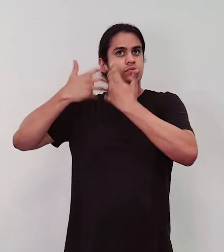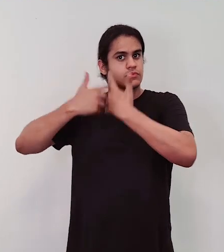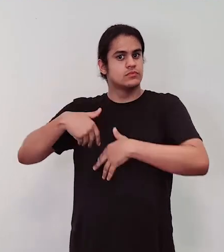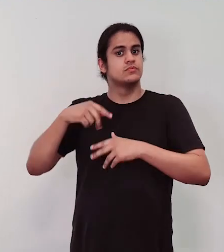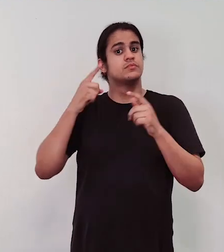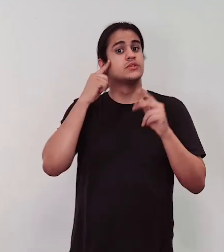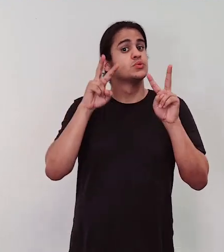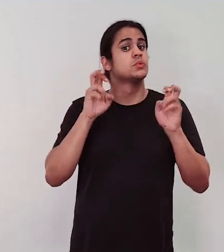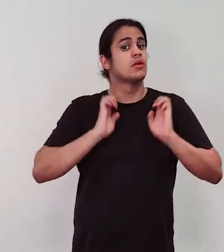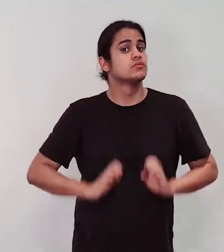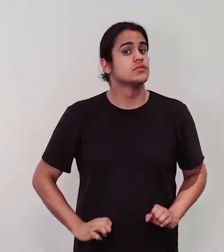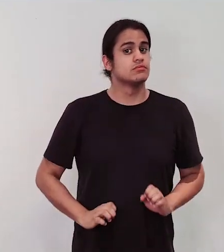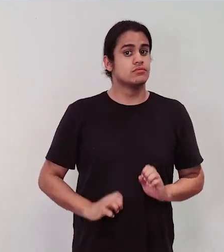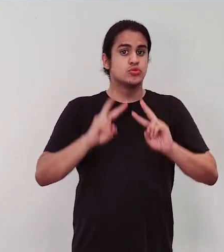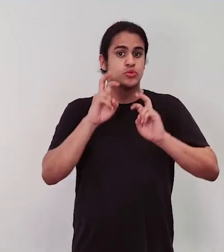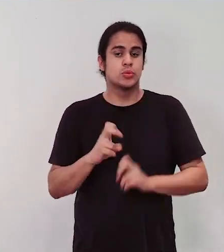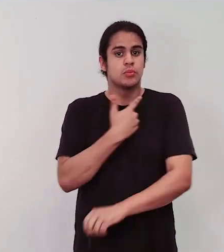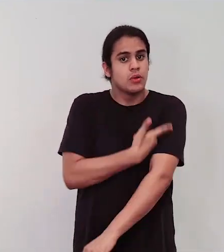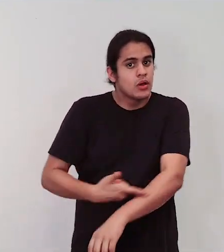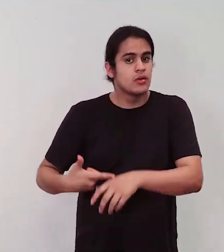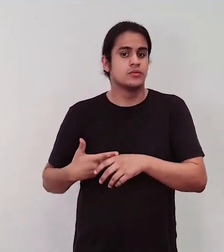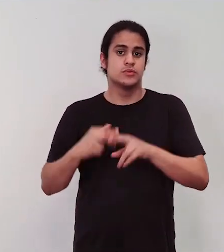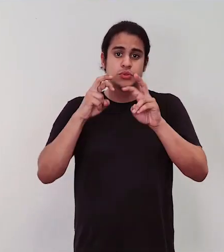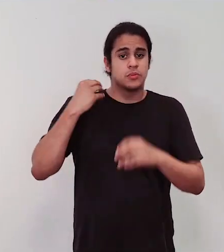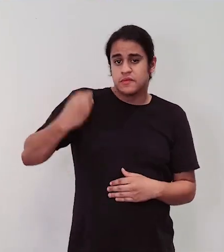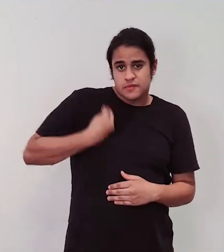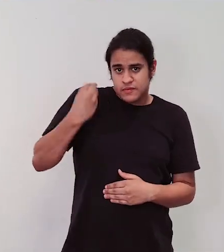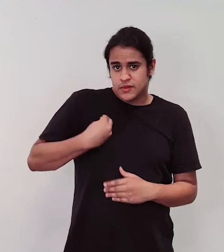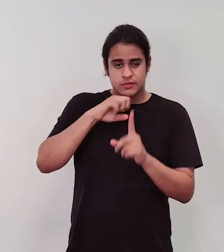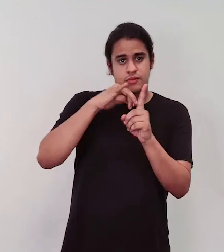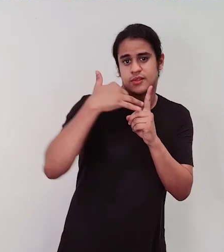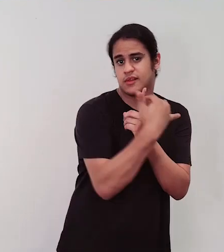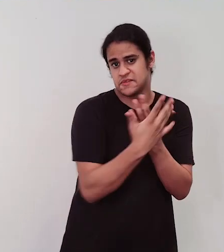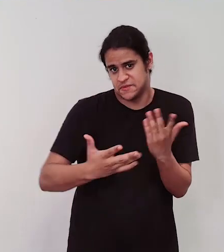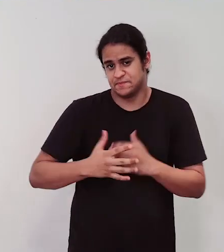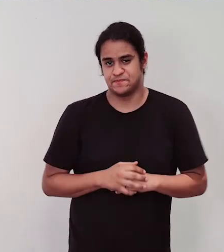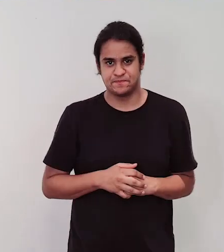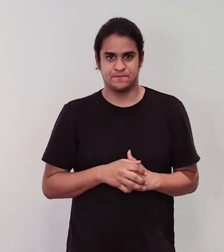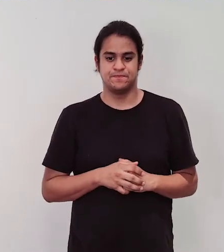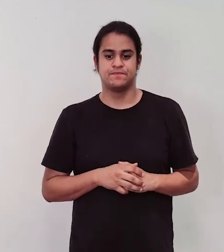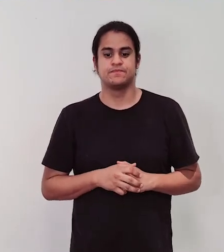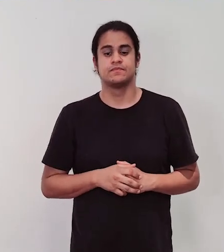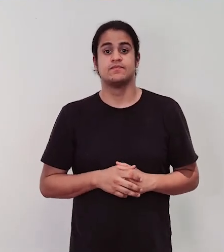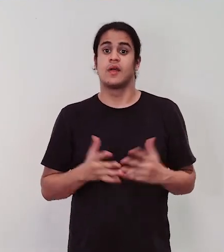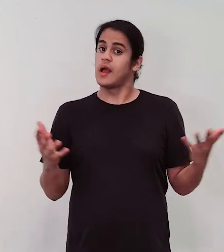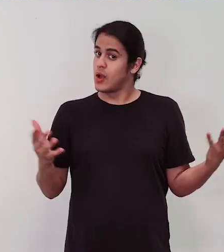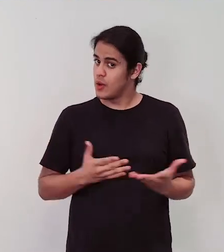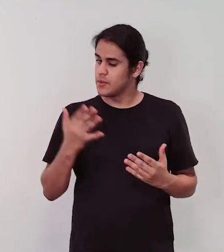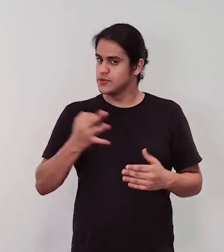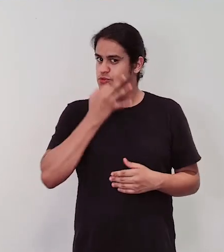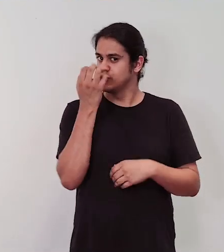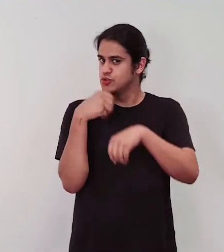éticas, enfim, sobre nossa vida em sociedade coletiva. E agora, como sugestão para